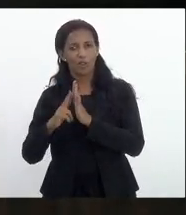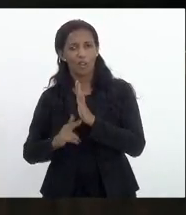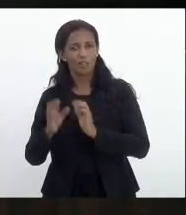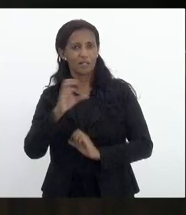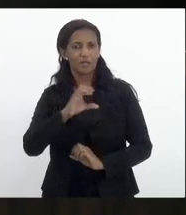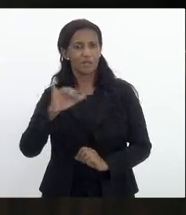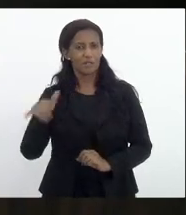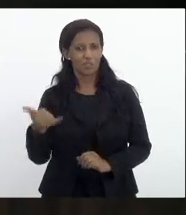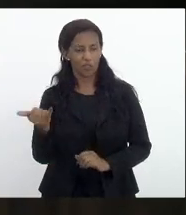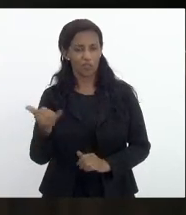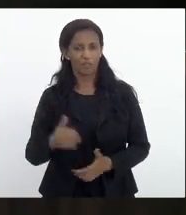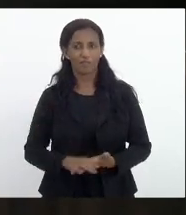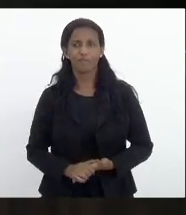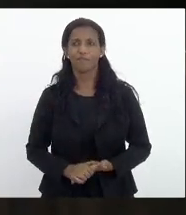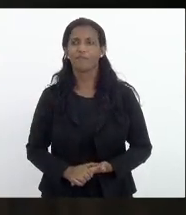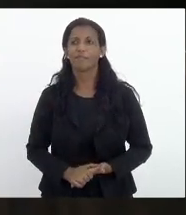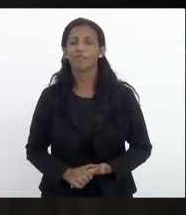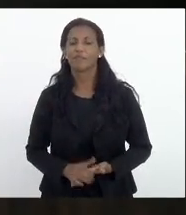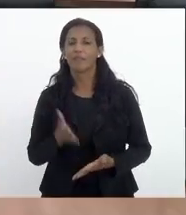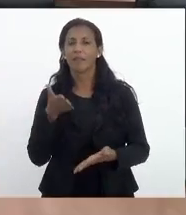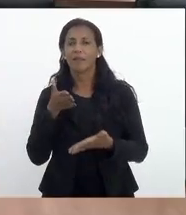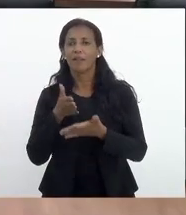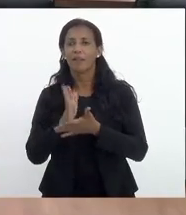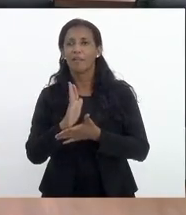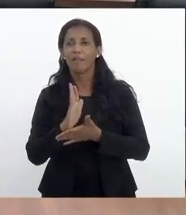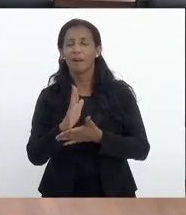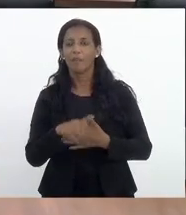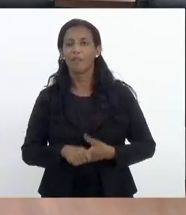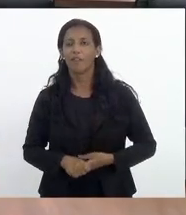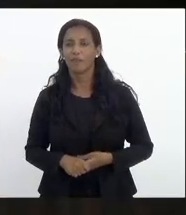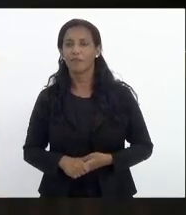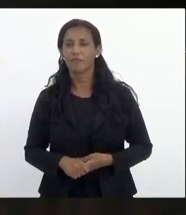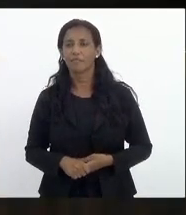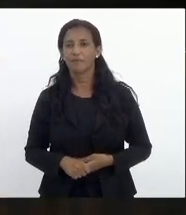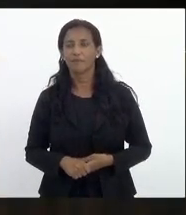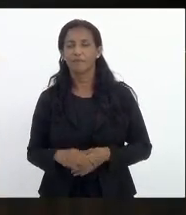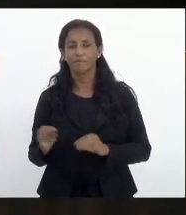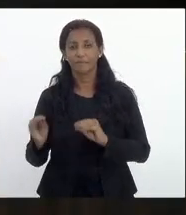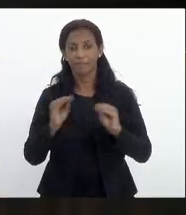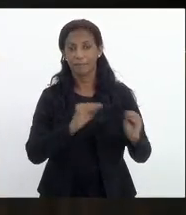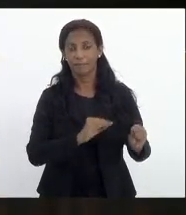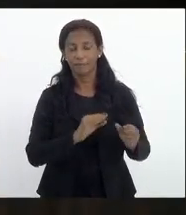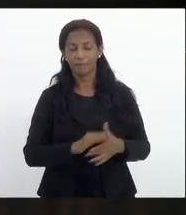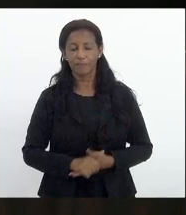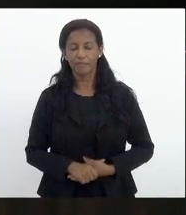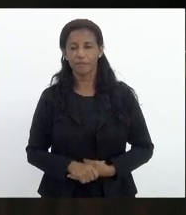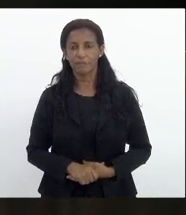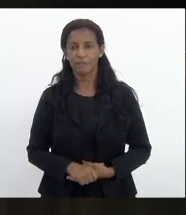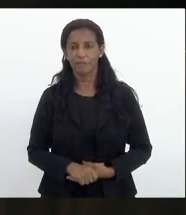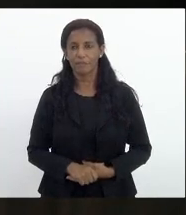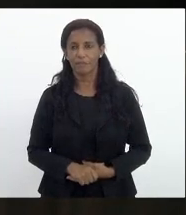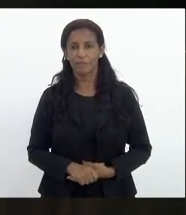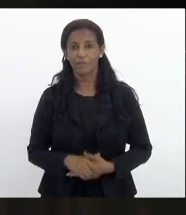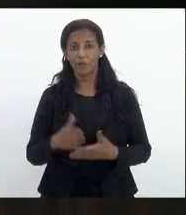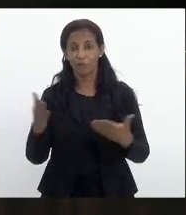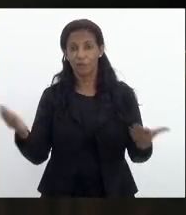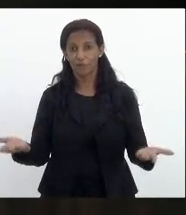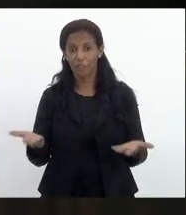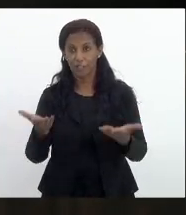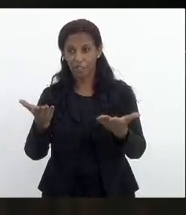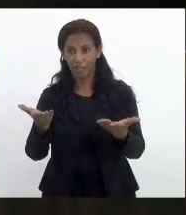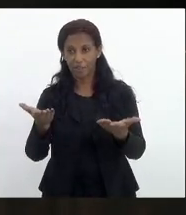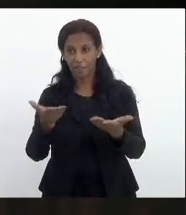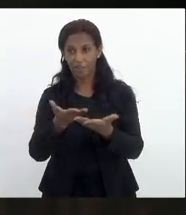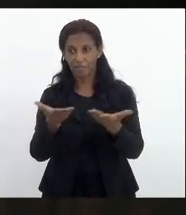CCJ que a presidência defere se os que aprovam permaneçam como estão aprovado vai autógrafo vou deixar vossas excelências